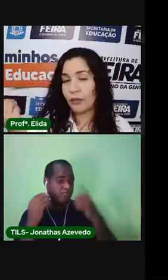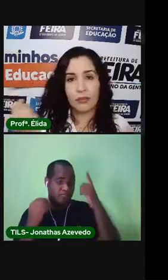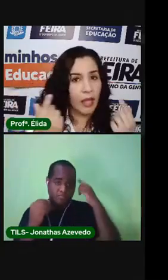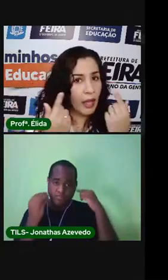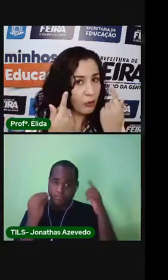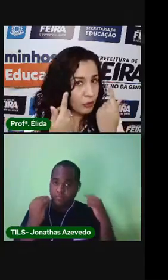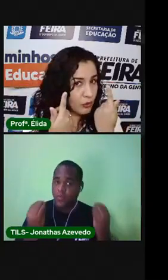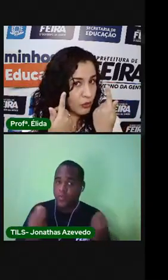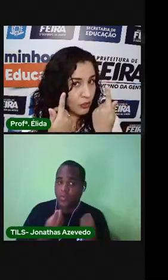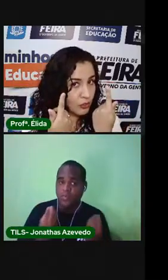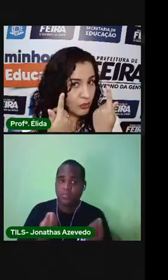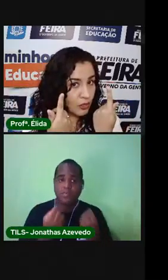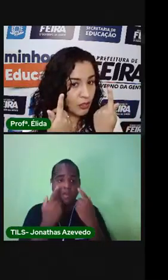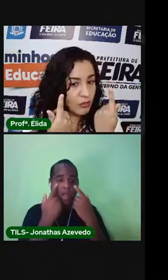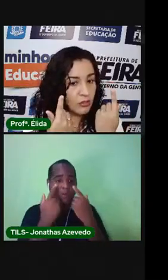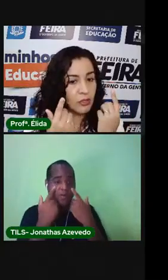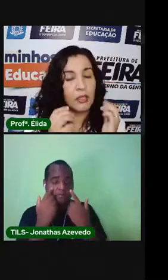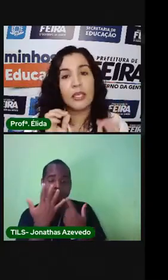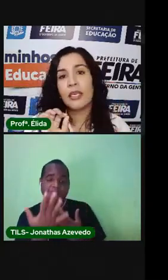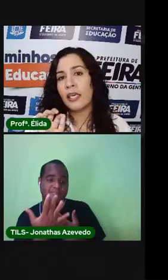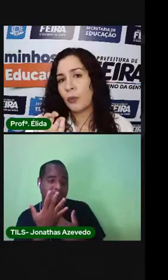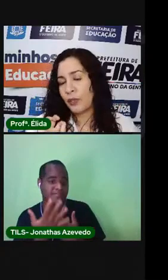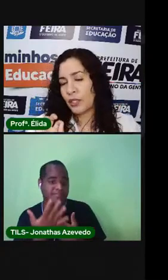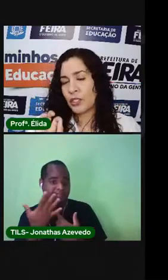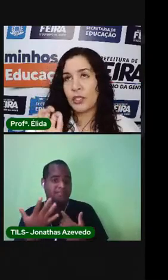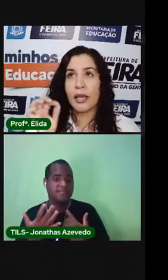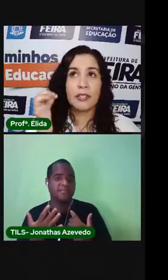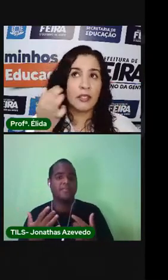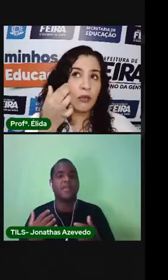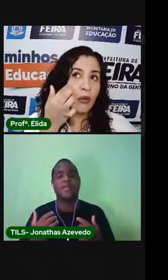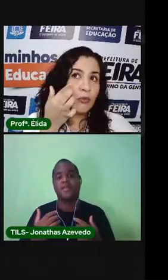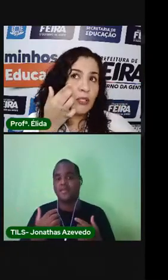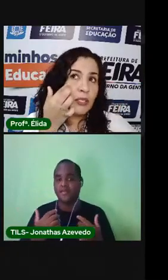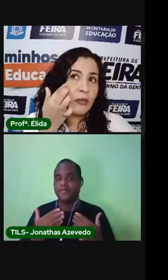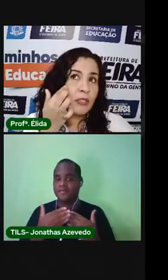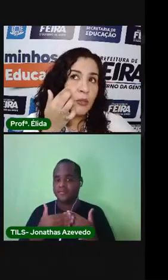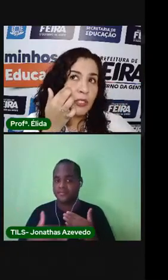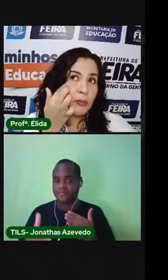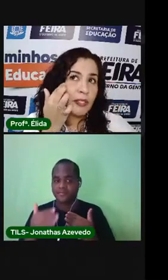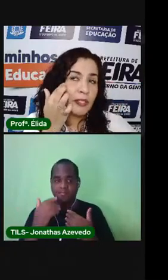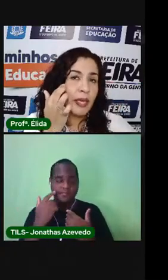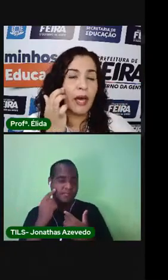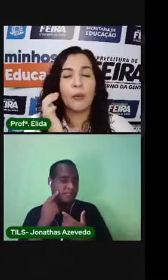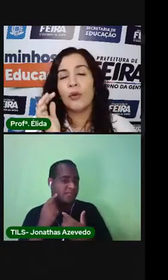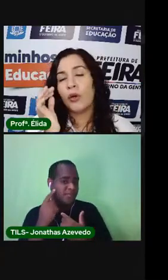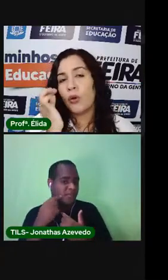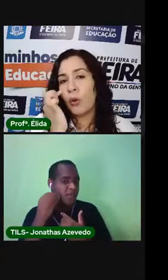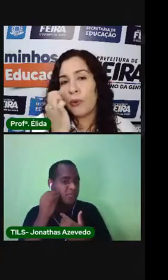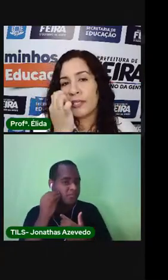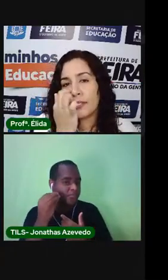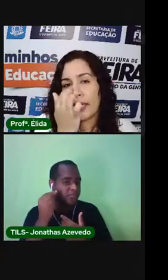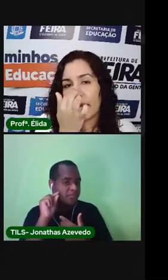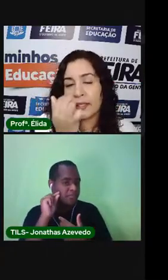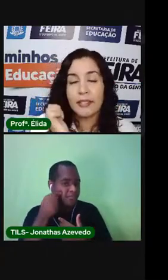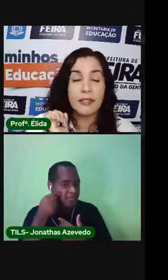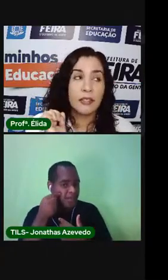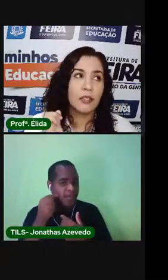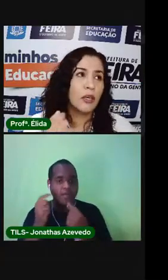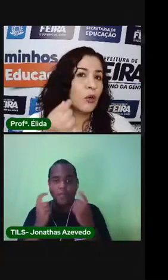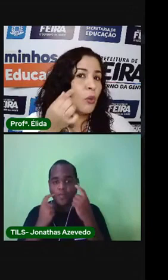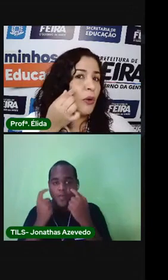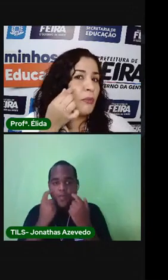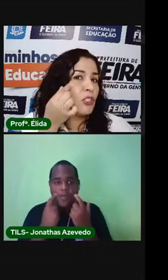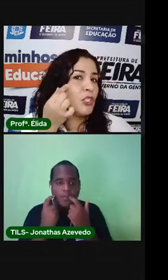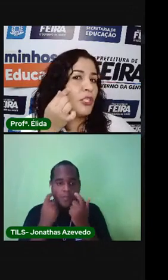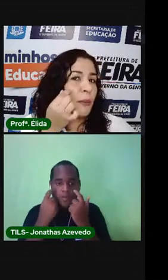cabelo, a cor dos nossos olhos. E quando a gente nasce com um sinalzinho especial, como as sardas,